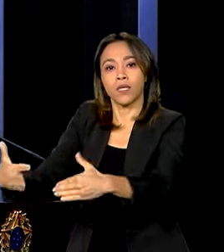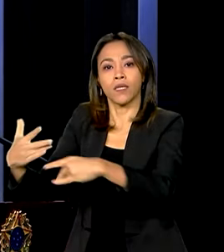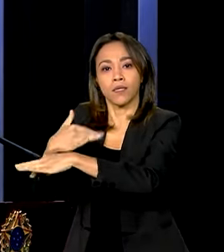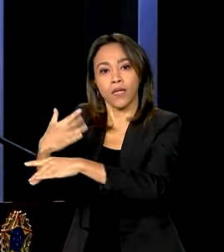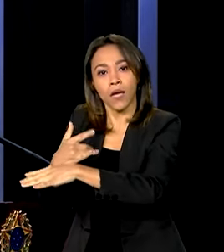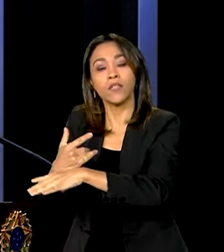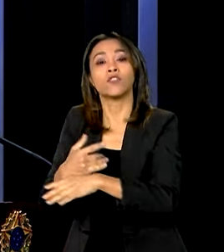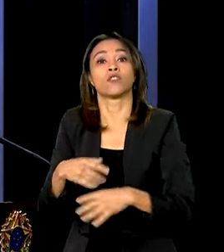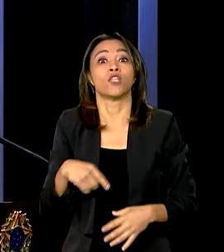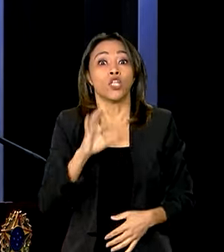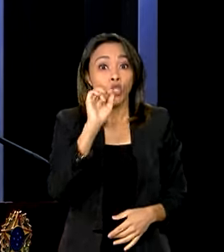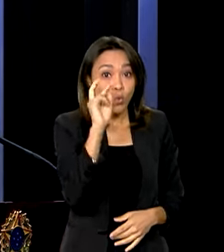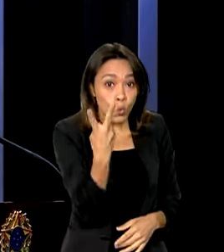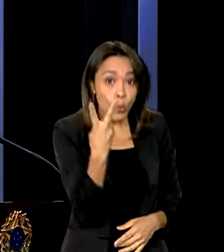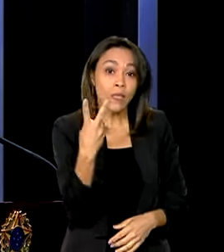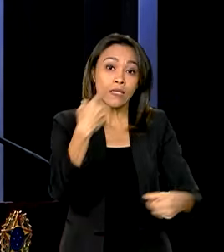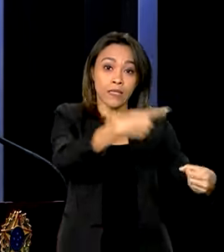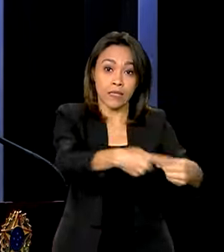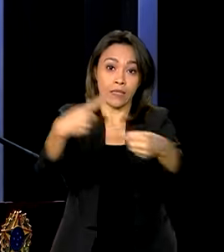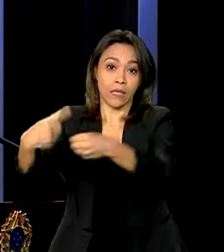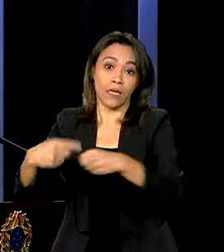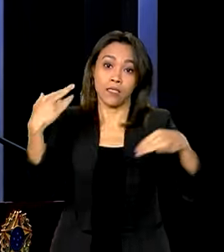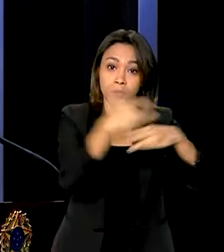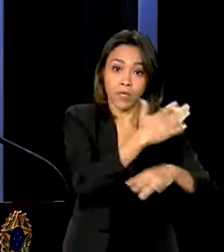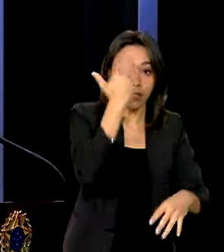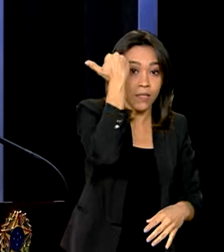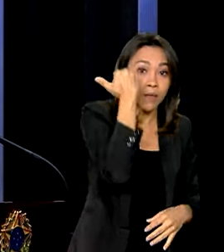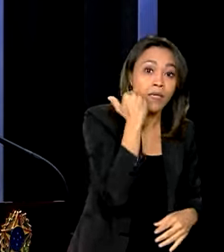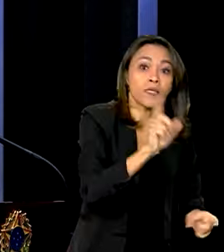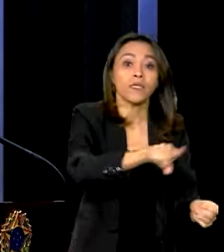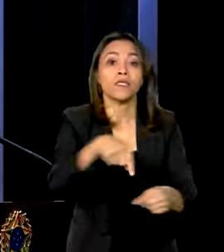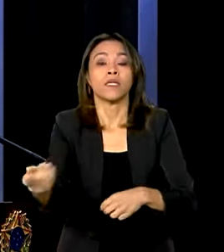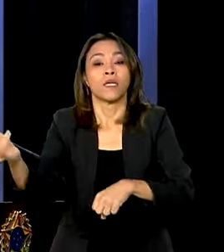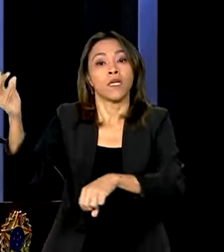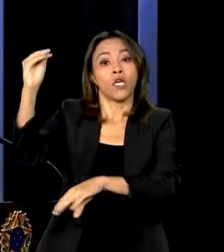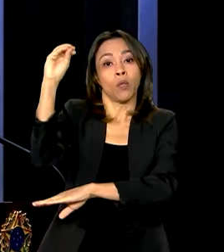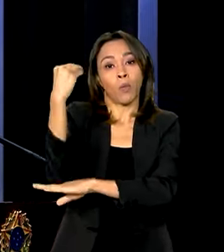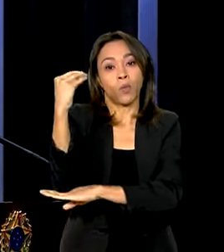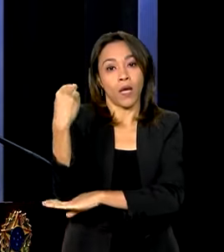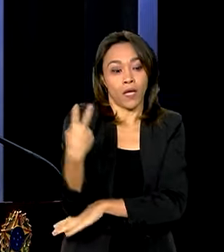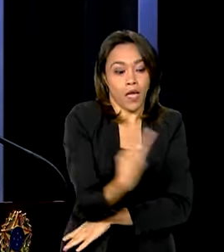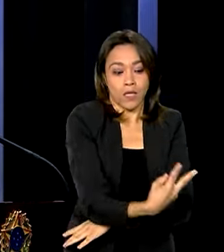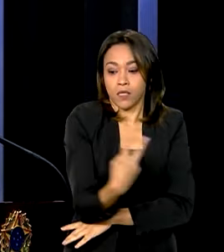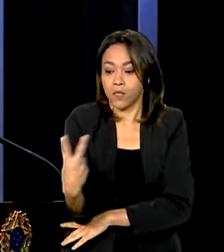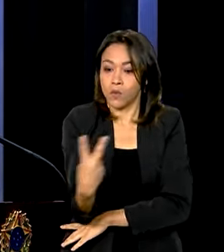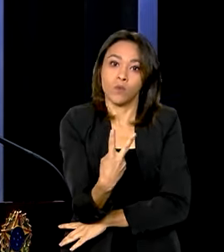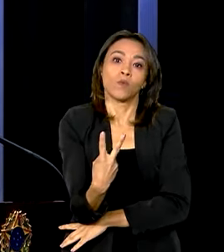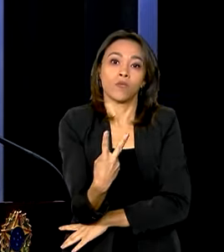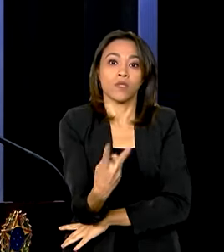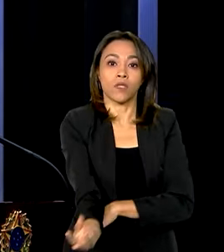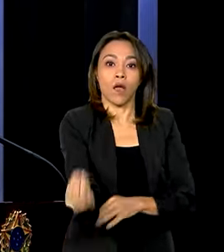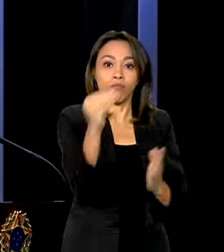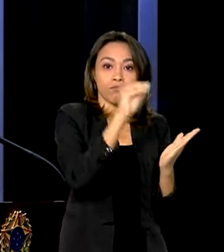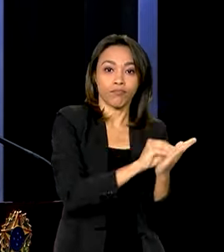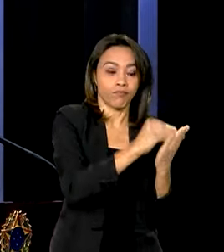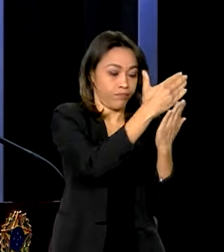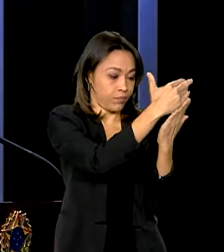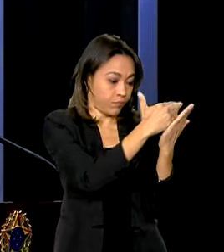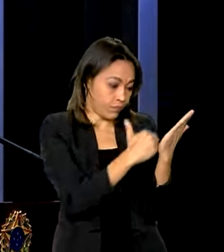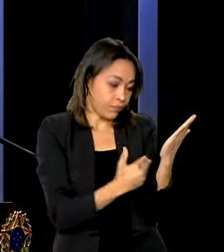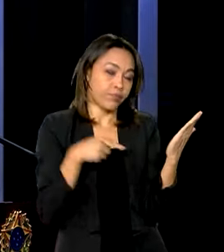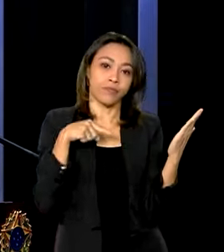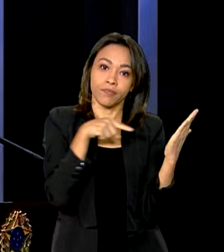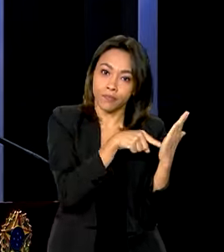em duas cidades especialmente, Santa Maria e Porto Alegre, e todas elas que estavam enquadradas, que estavam